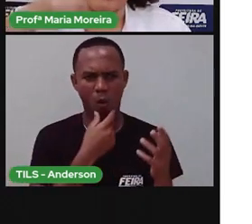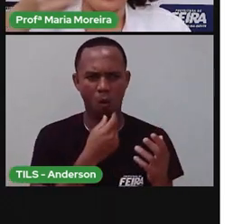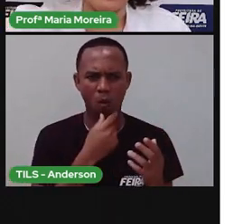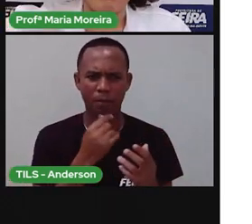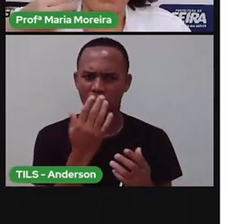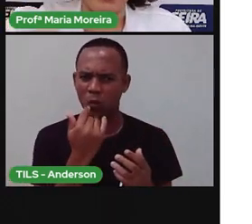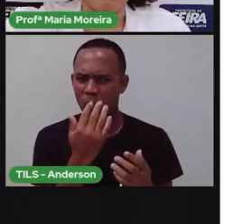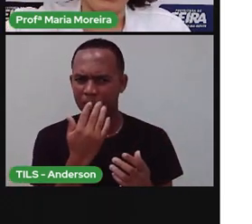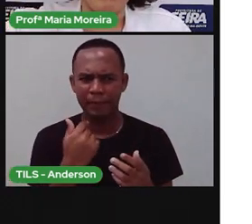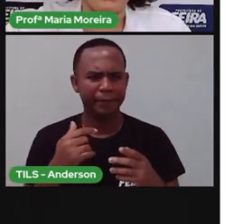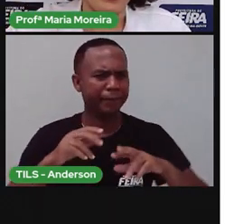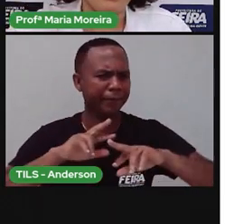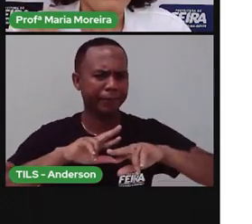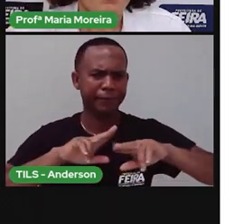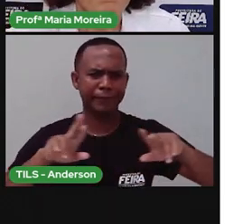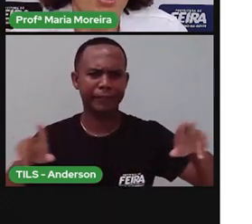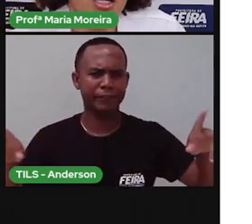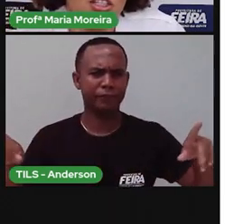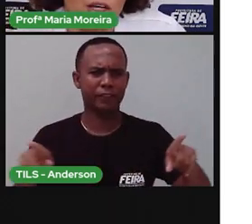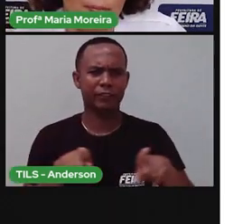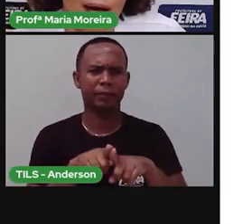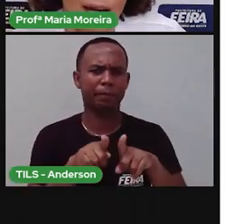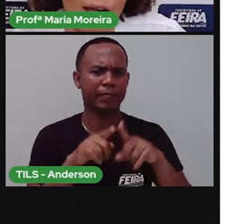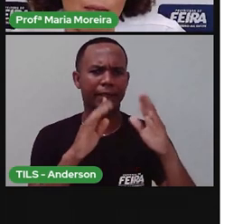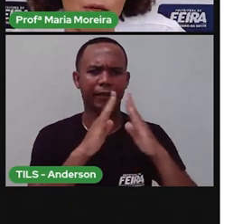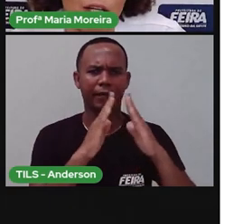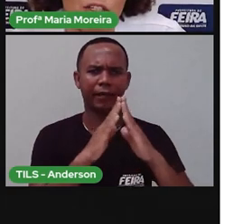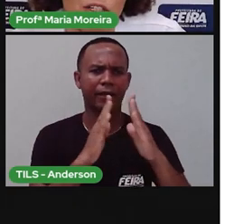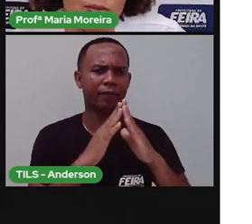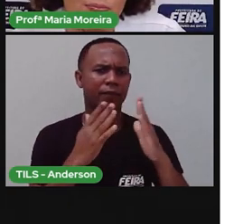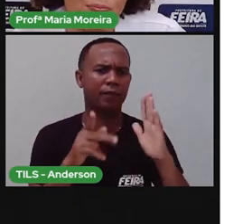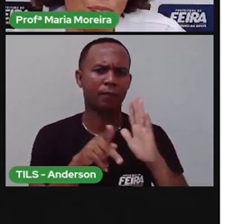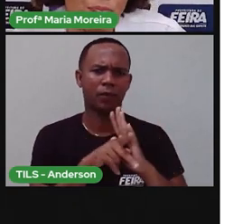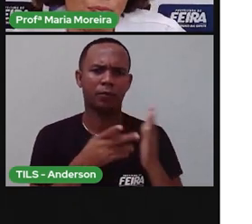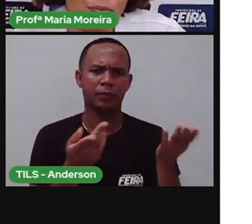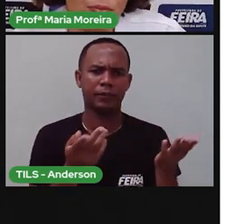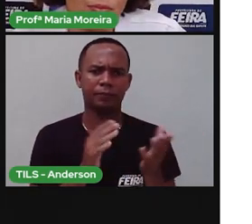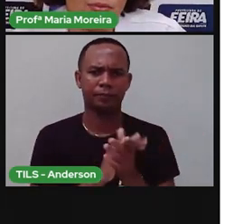alimentação, mas até pela o quê? Pela moradia. Para a moradia.